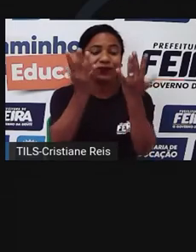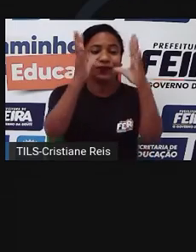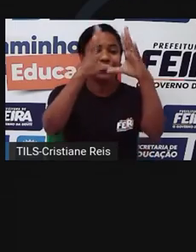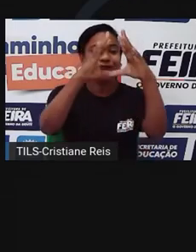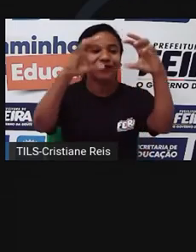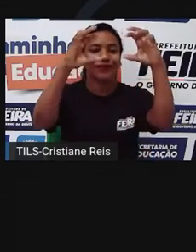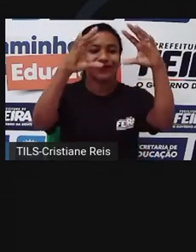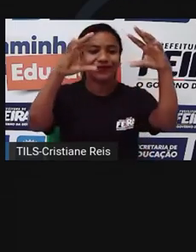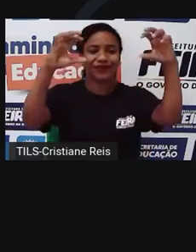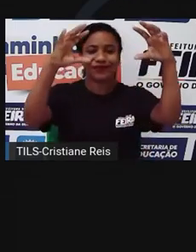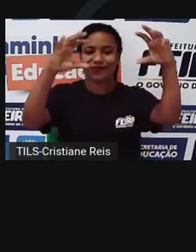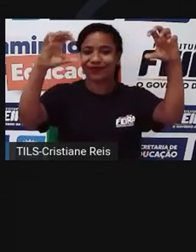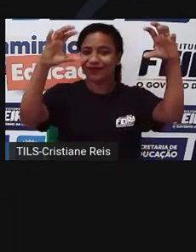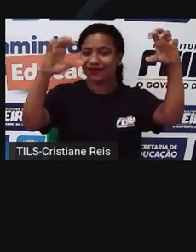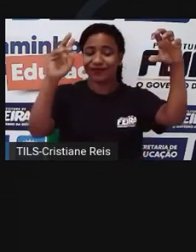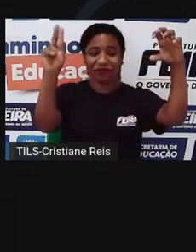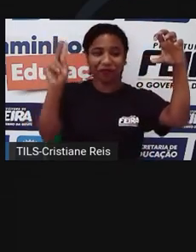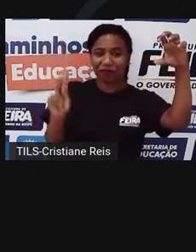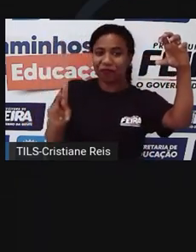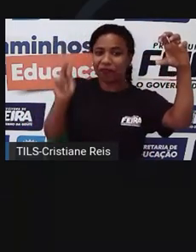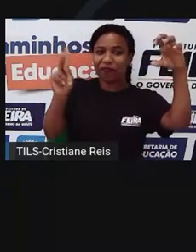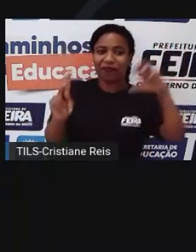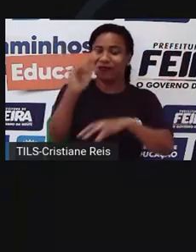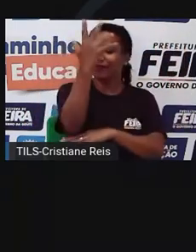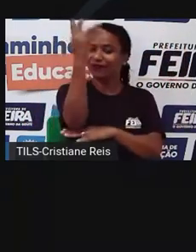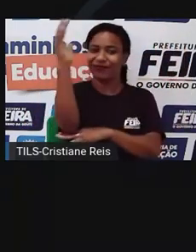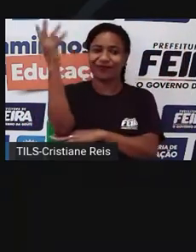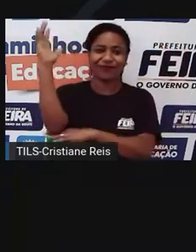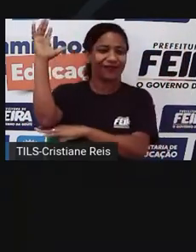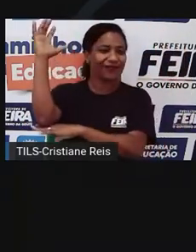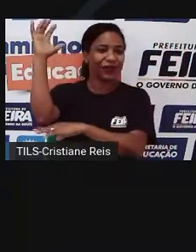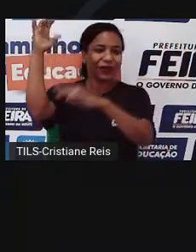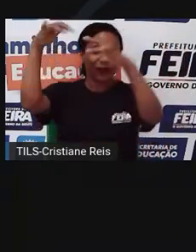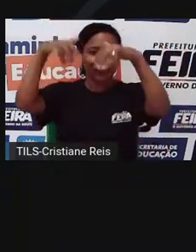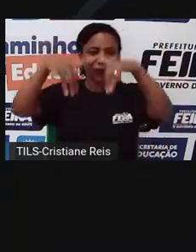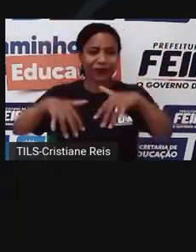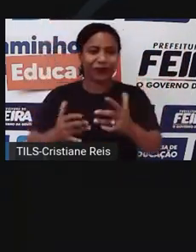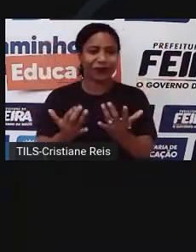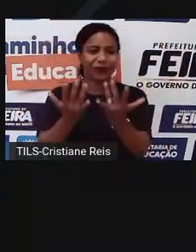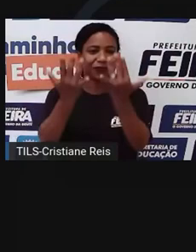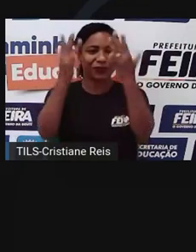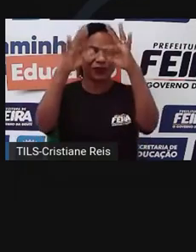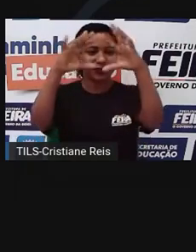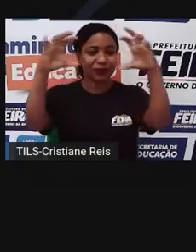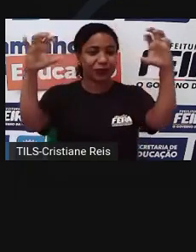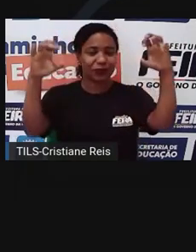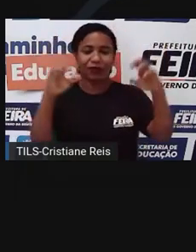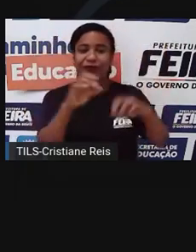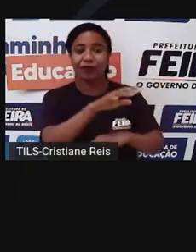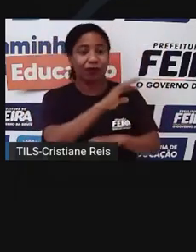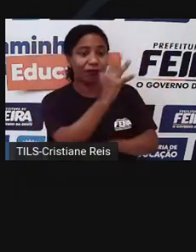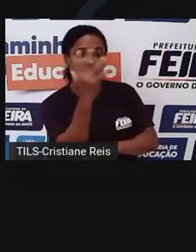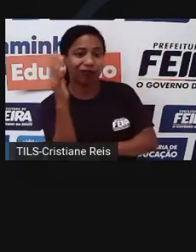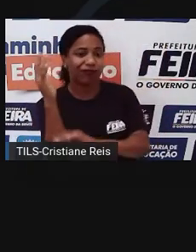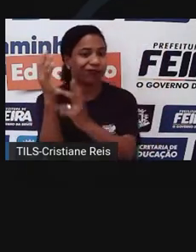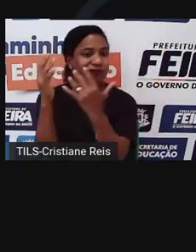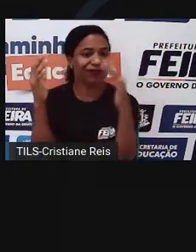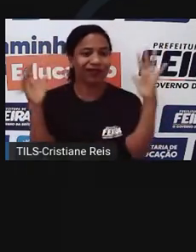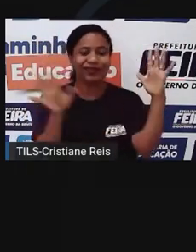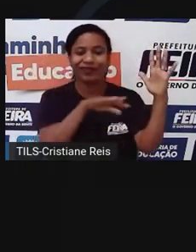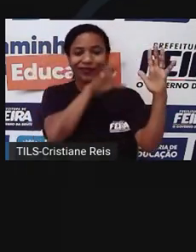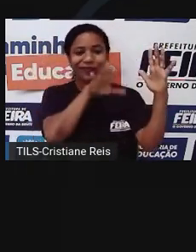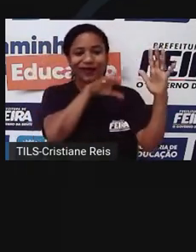fabricava a sua própria chuva. A está acostumado a pensar a evolução dentro da própria vida. Plantas, plantas, com animais, com insetos, etc.